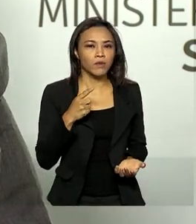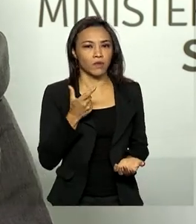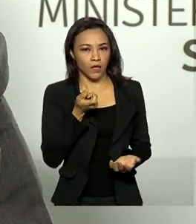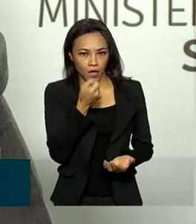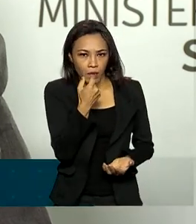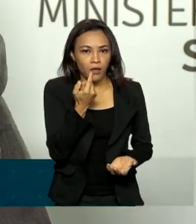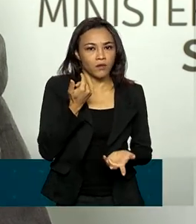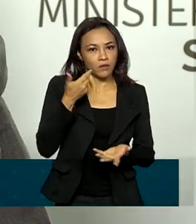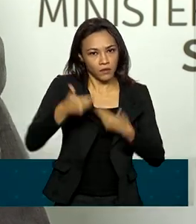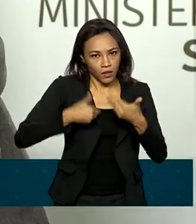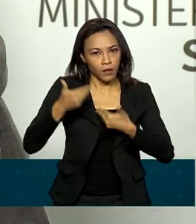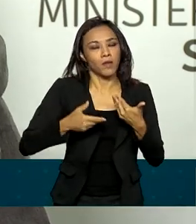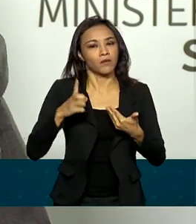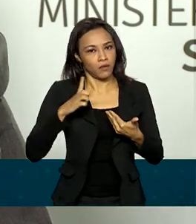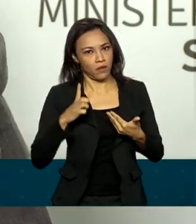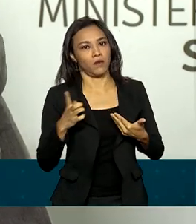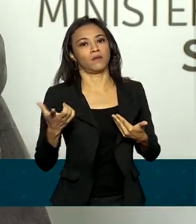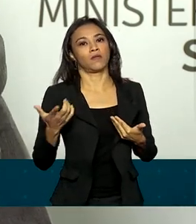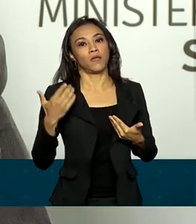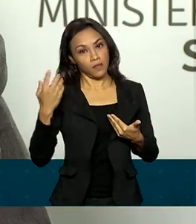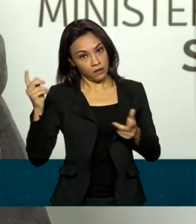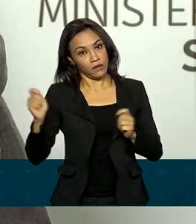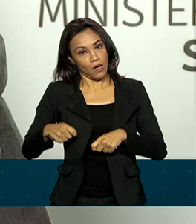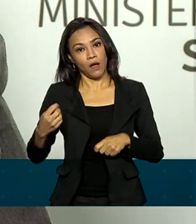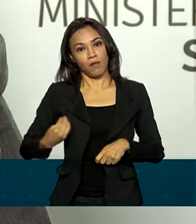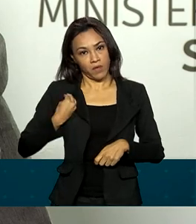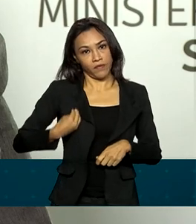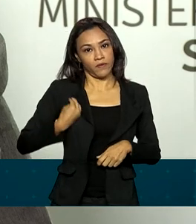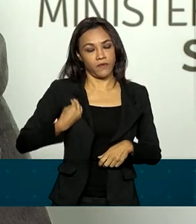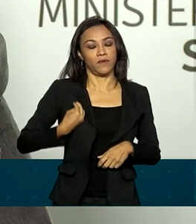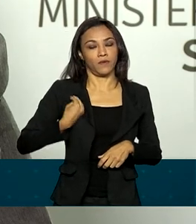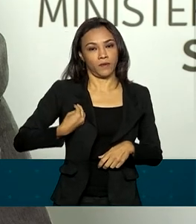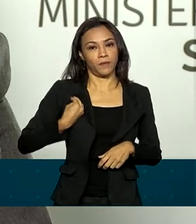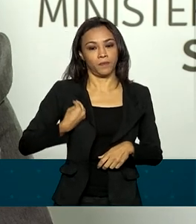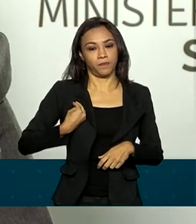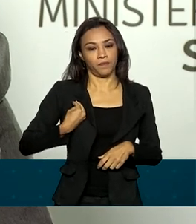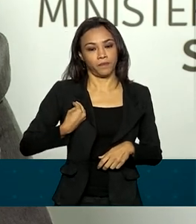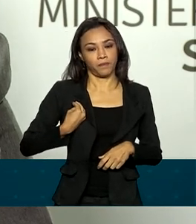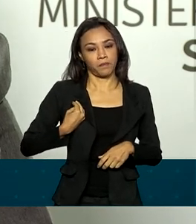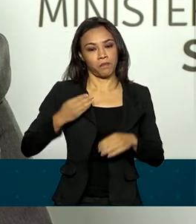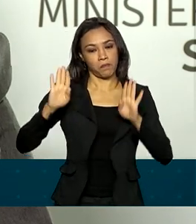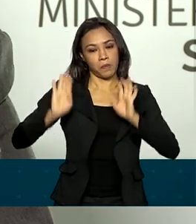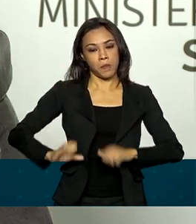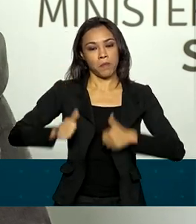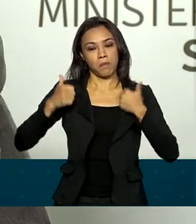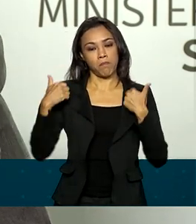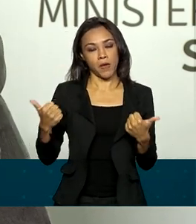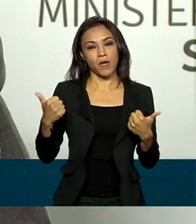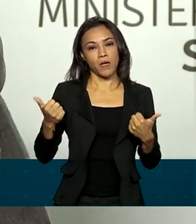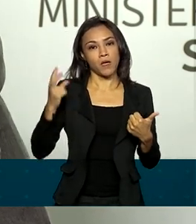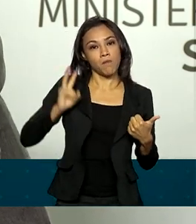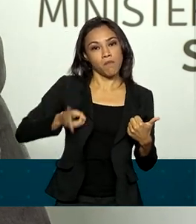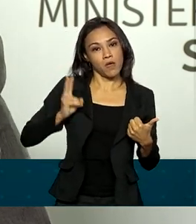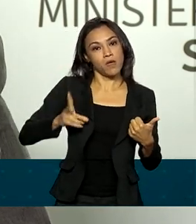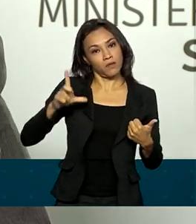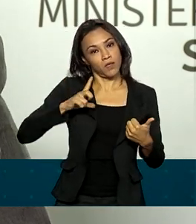e de que sim, é possível viver bem, mesmo sendo a da EV positiva.